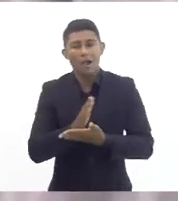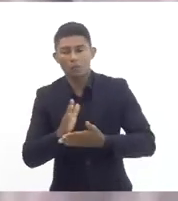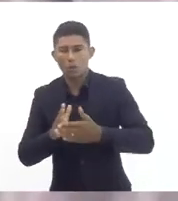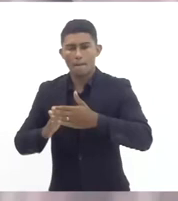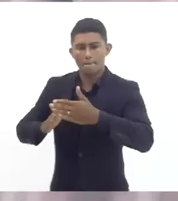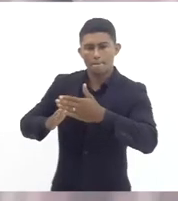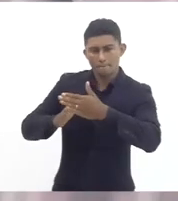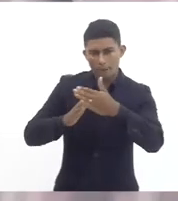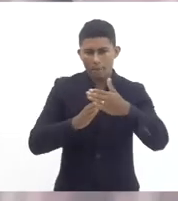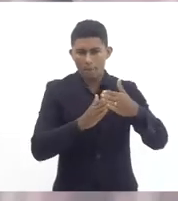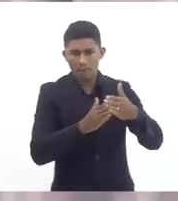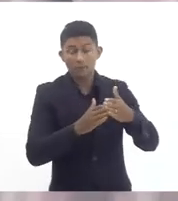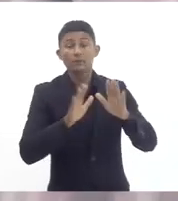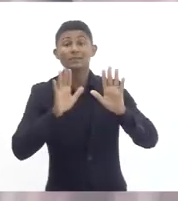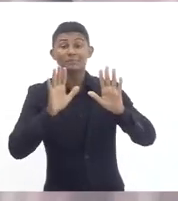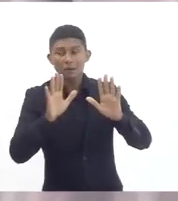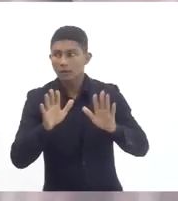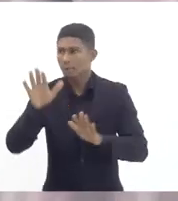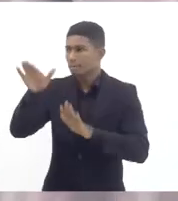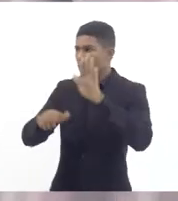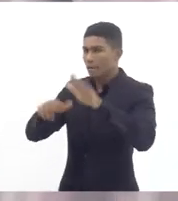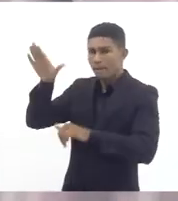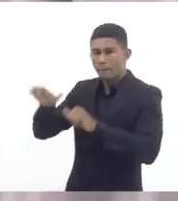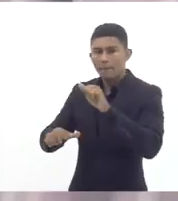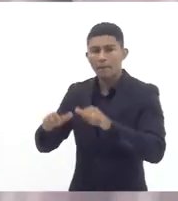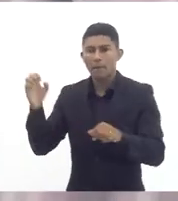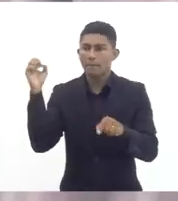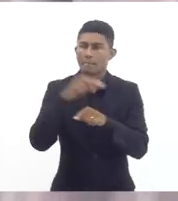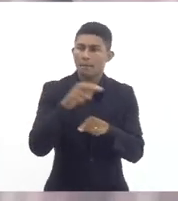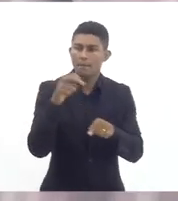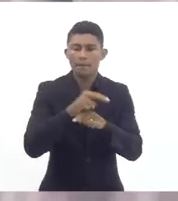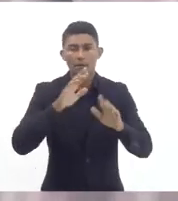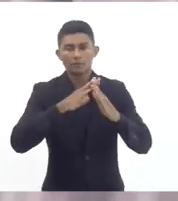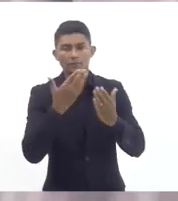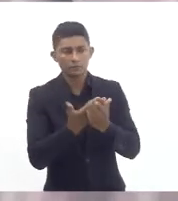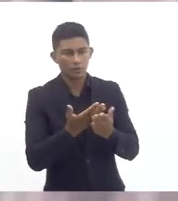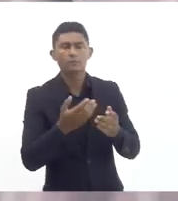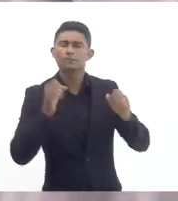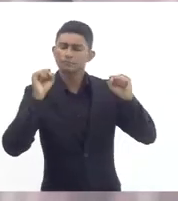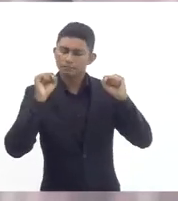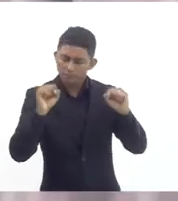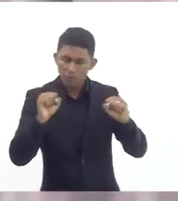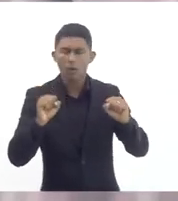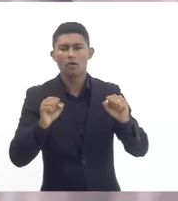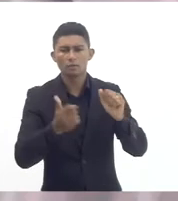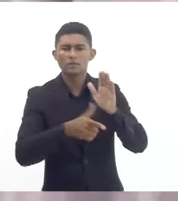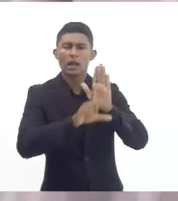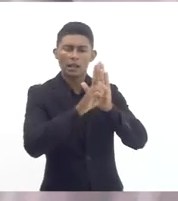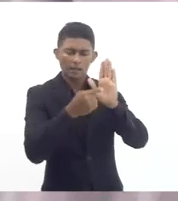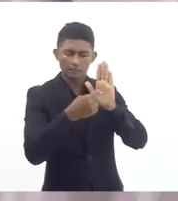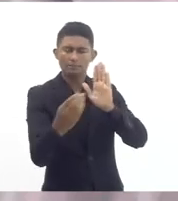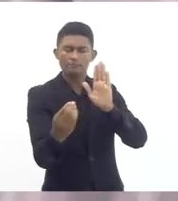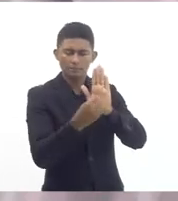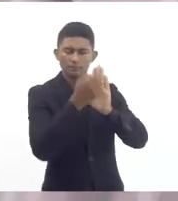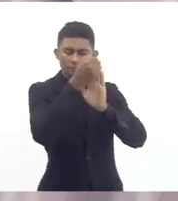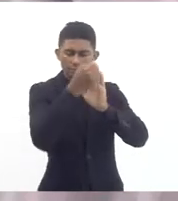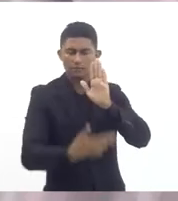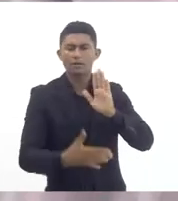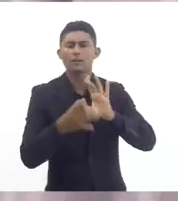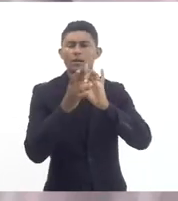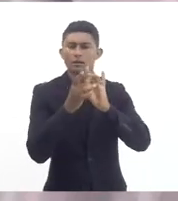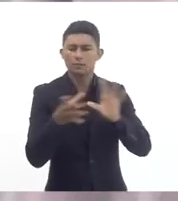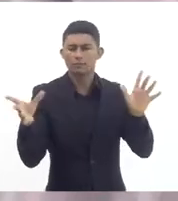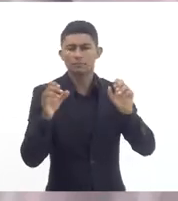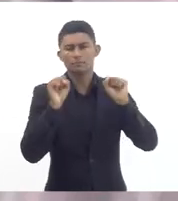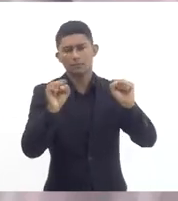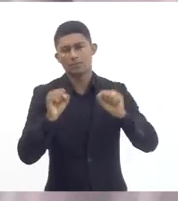ultrapassam demais as limitações que o regime nos impõe por outro lado